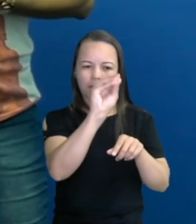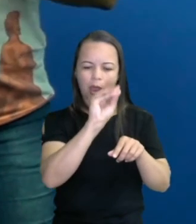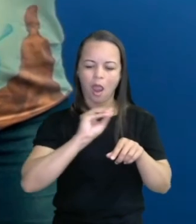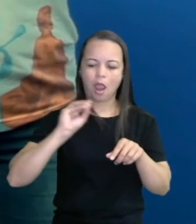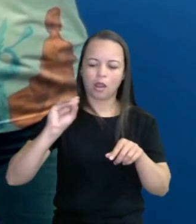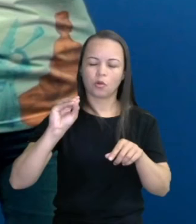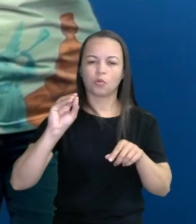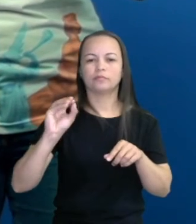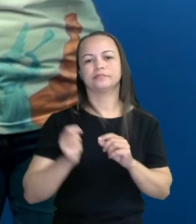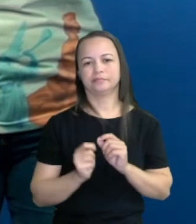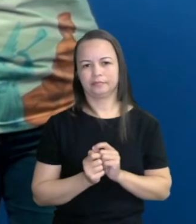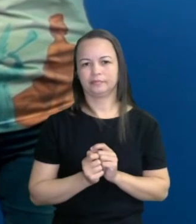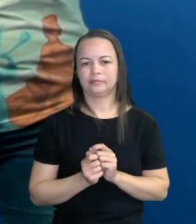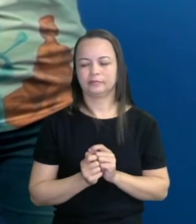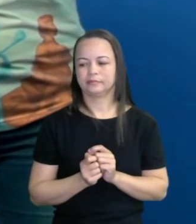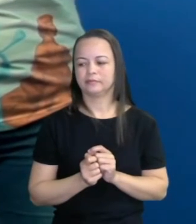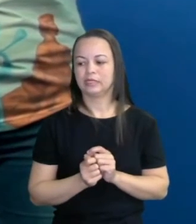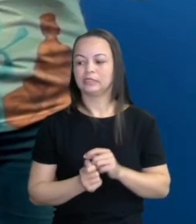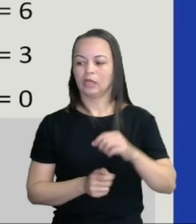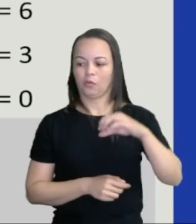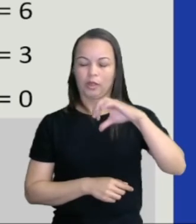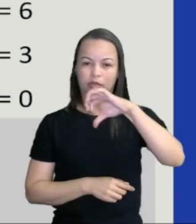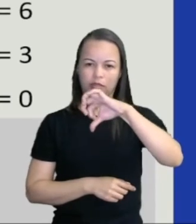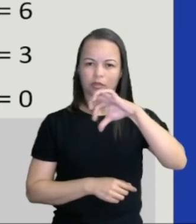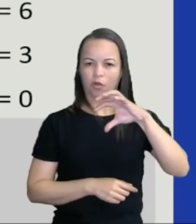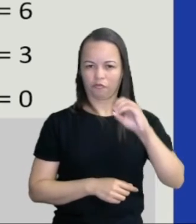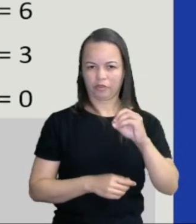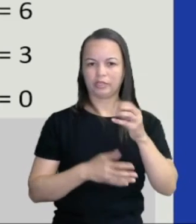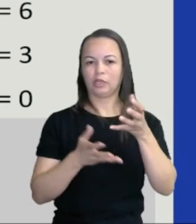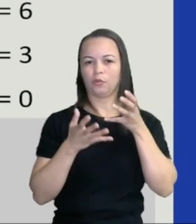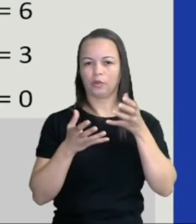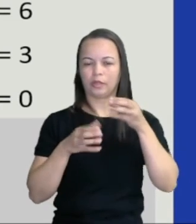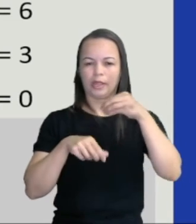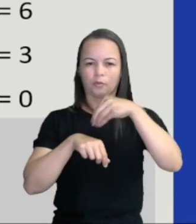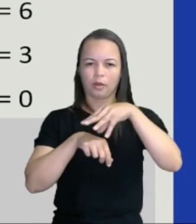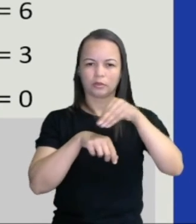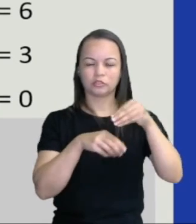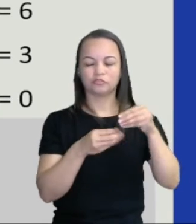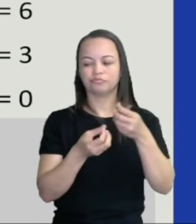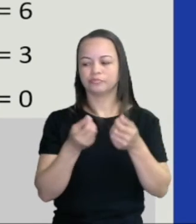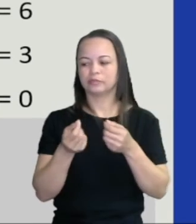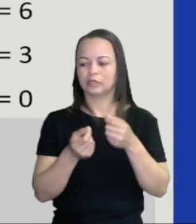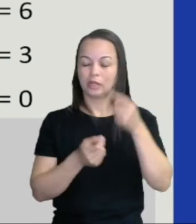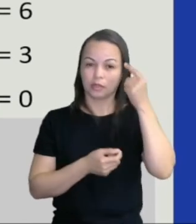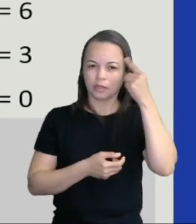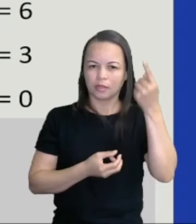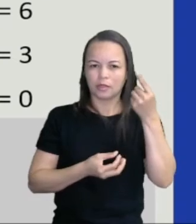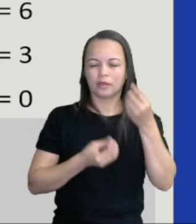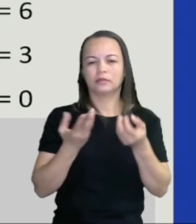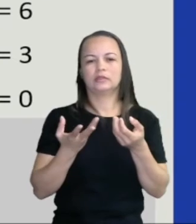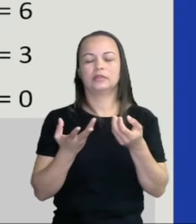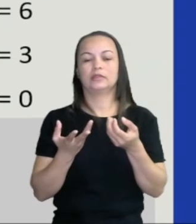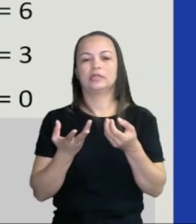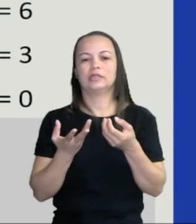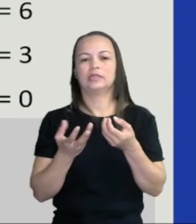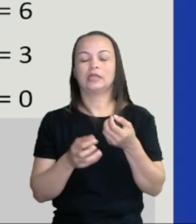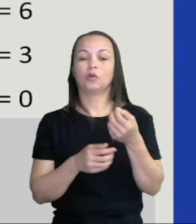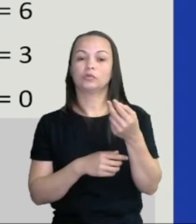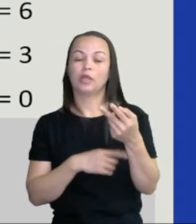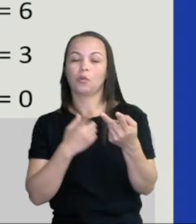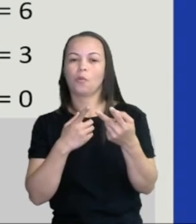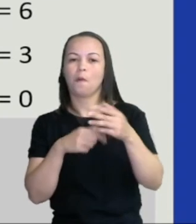receber. Então, se liga que eu quero mostrar isso aí. Veja que aqui, ó, deu maior, não foi?